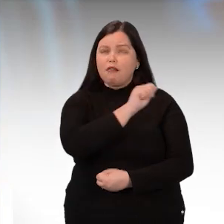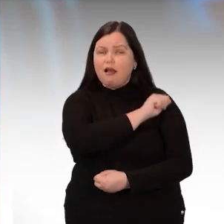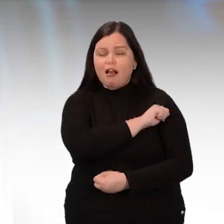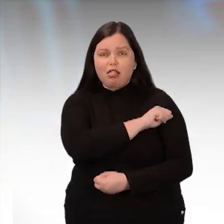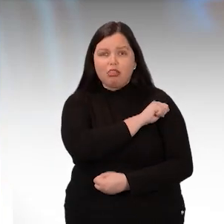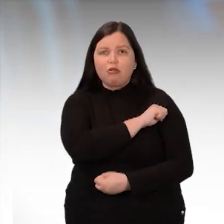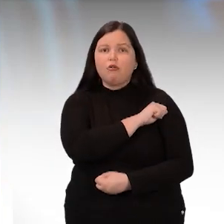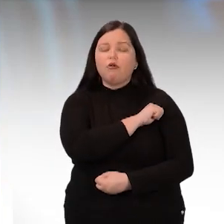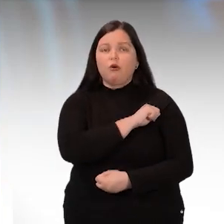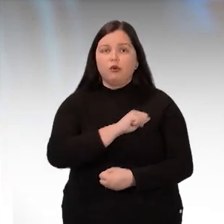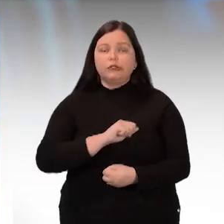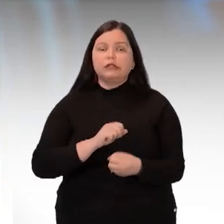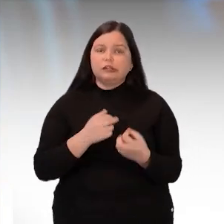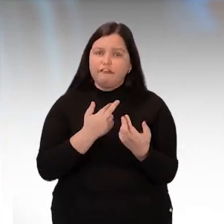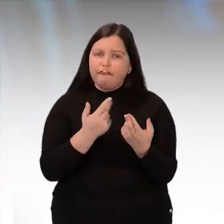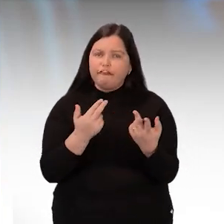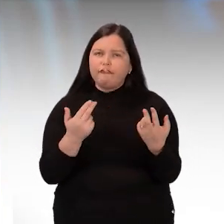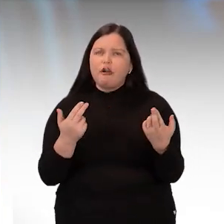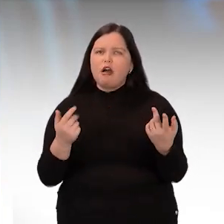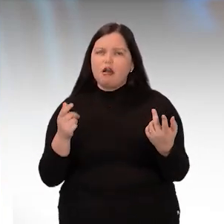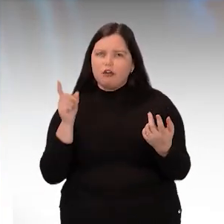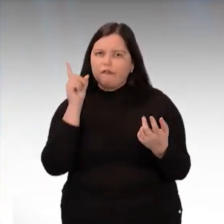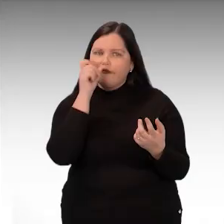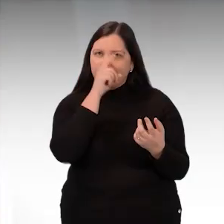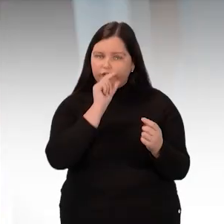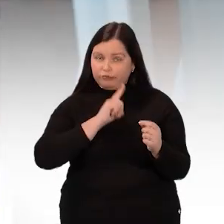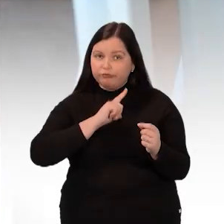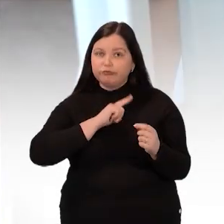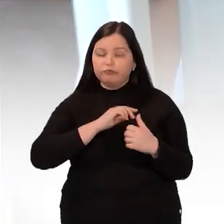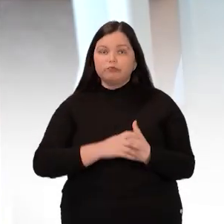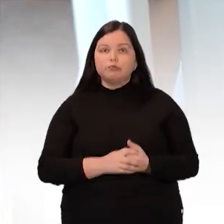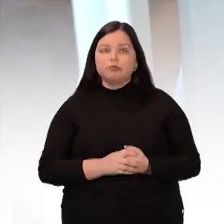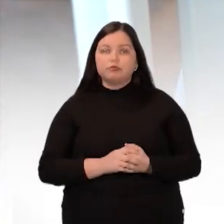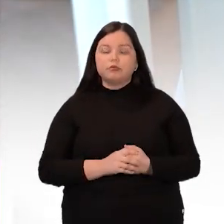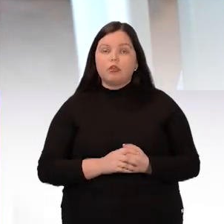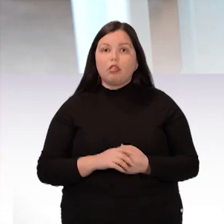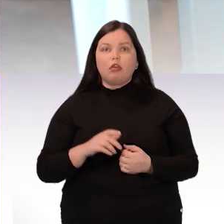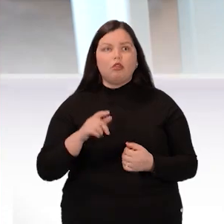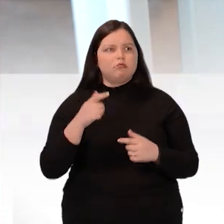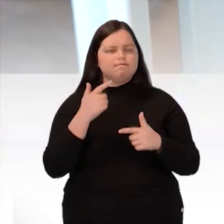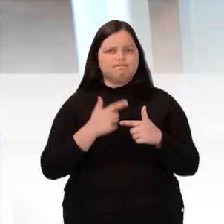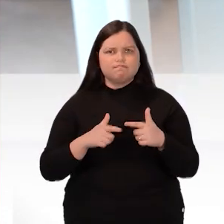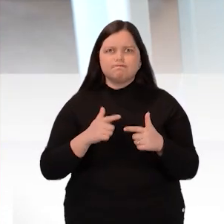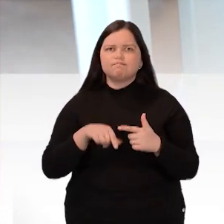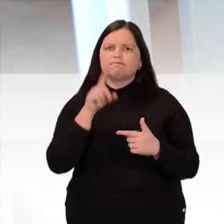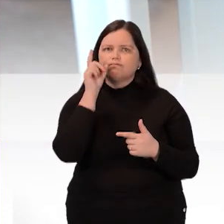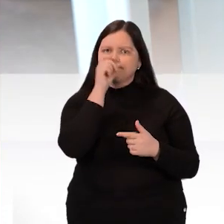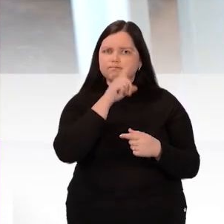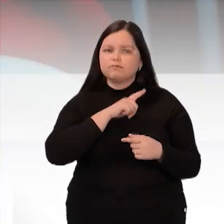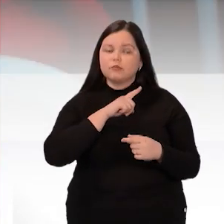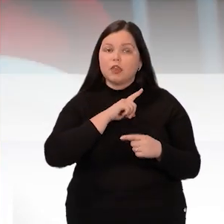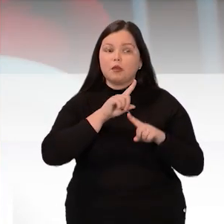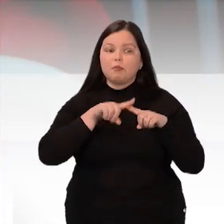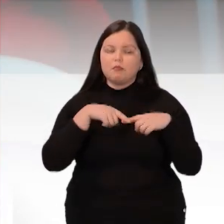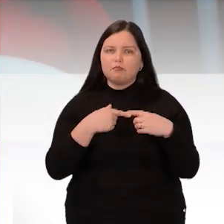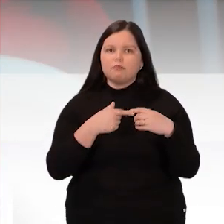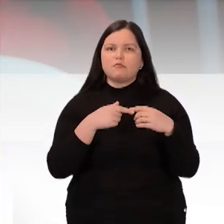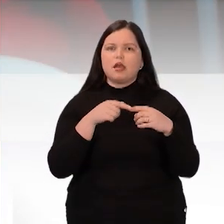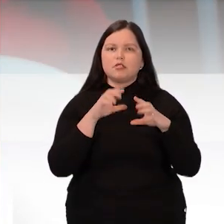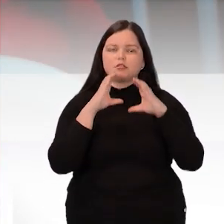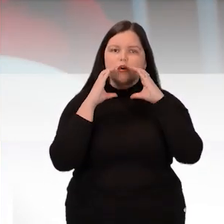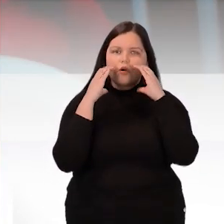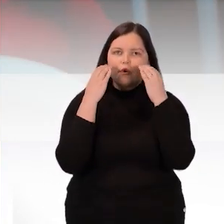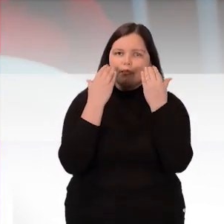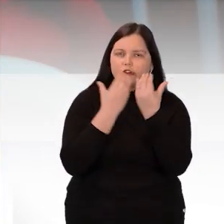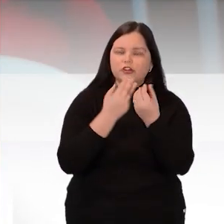alunos, né? Então tem todas essas dificuldades. Apesar das dificuldades enfrentadas, o contato com a comunidade